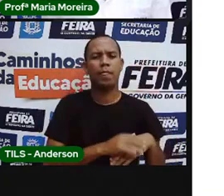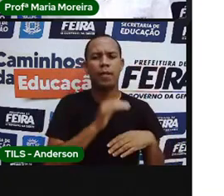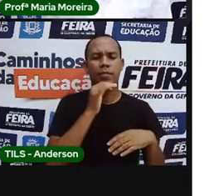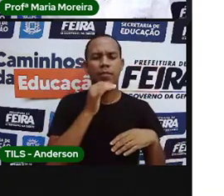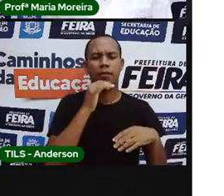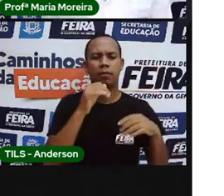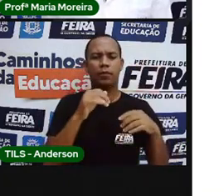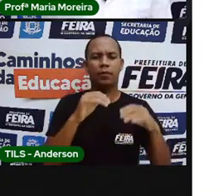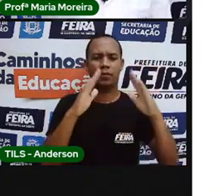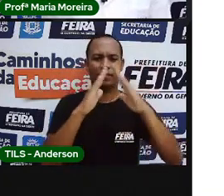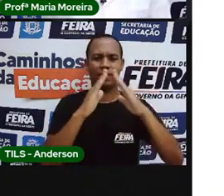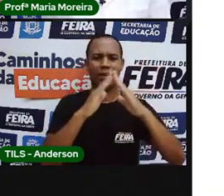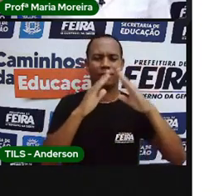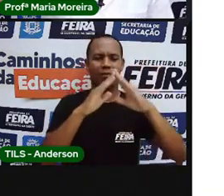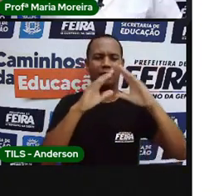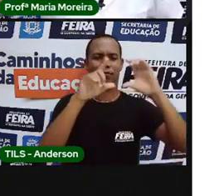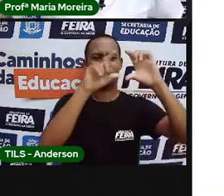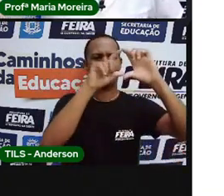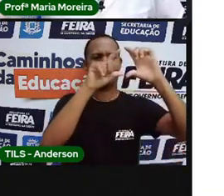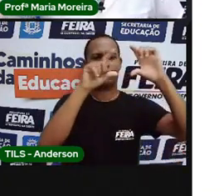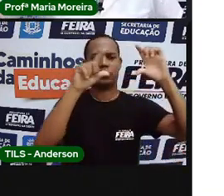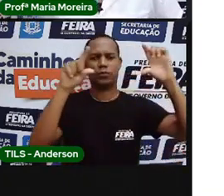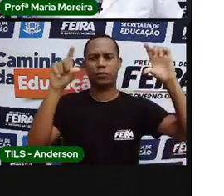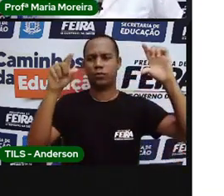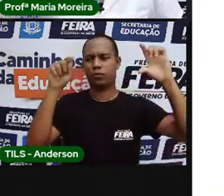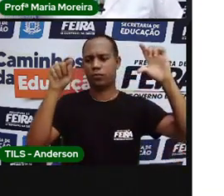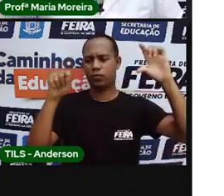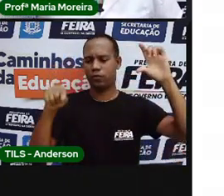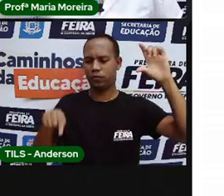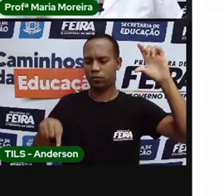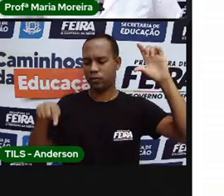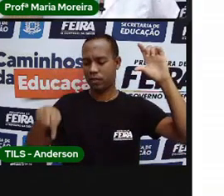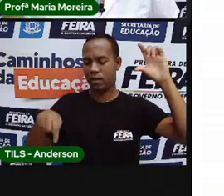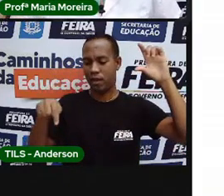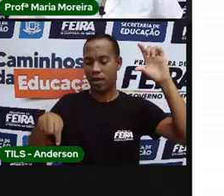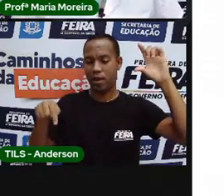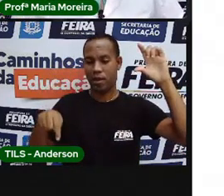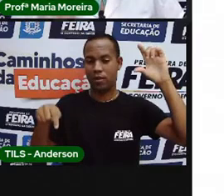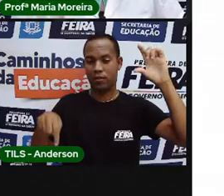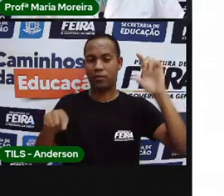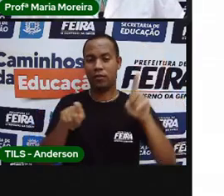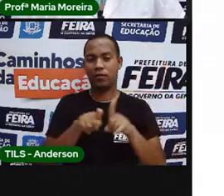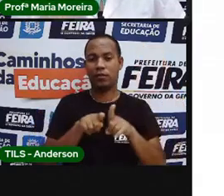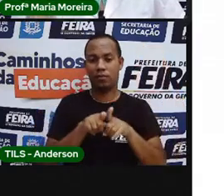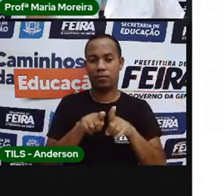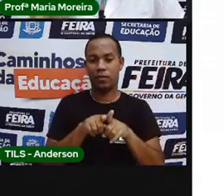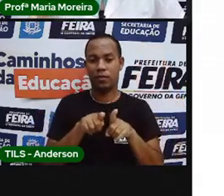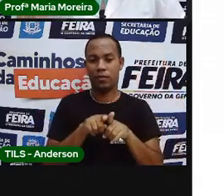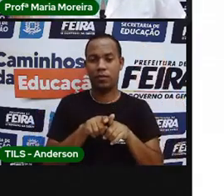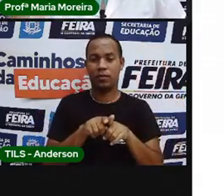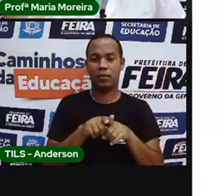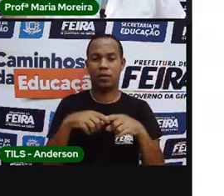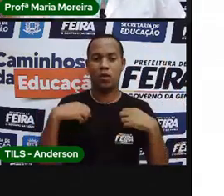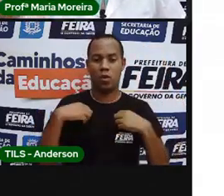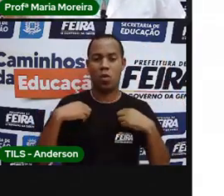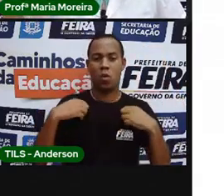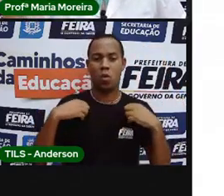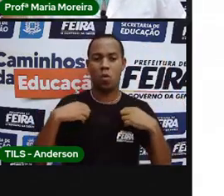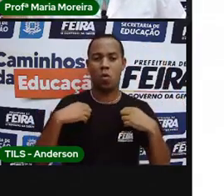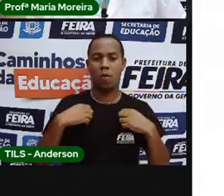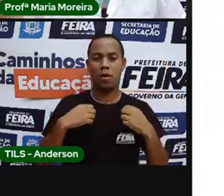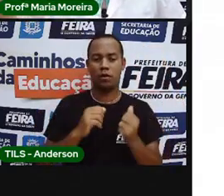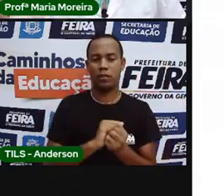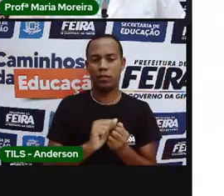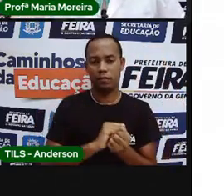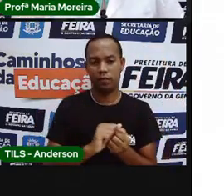bica. E a bica cai em um balde, em um tunel. Eu guardo aquela água para lavar uma roupa, para lavar o